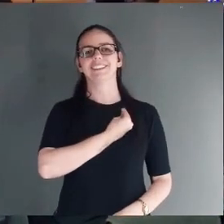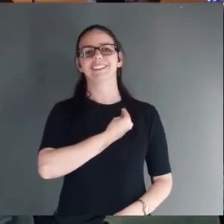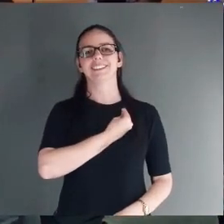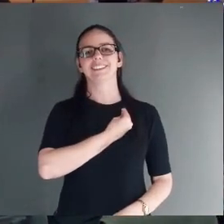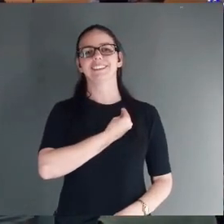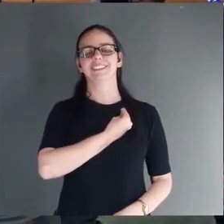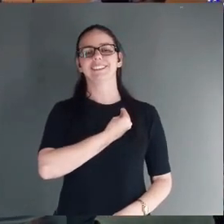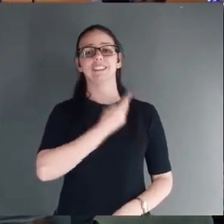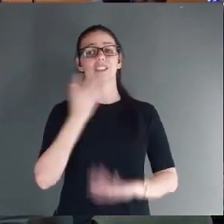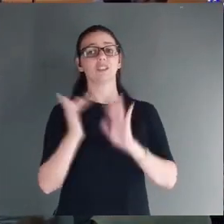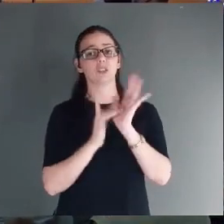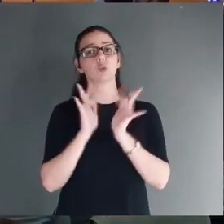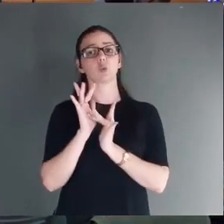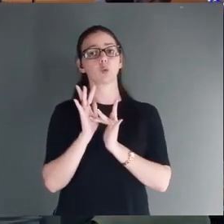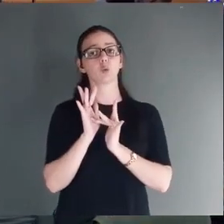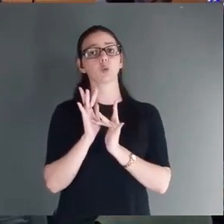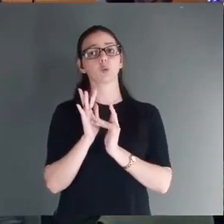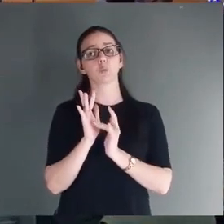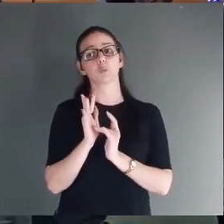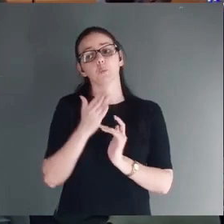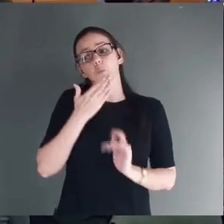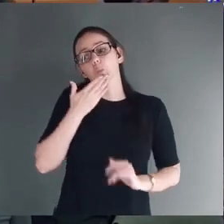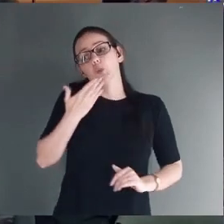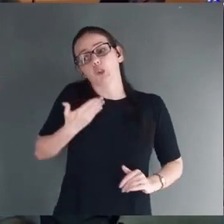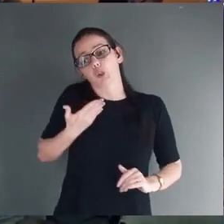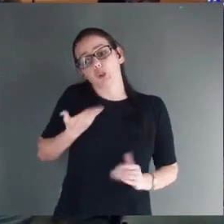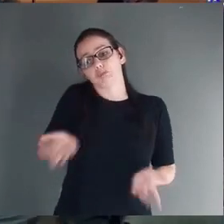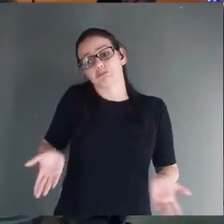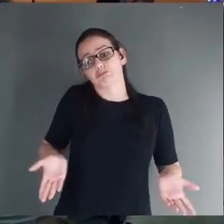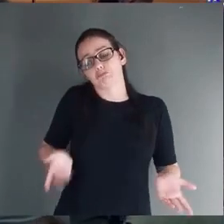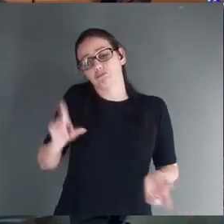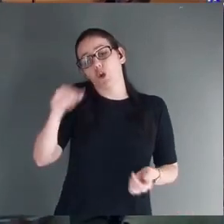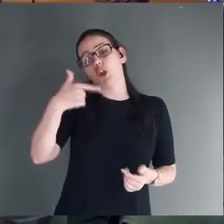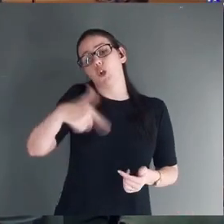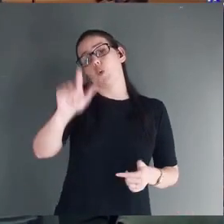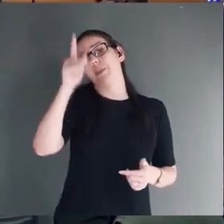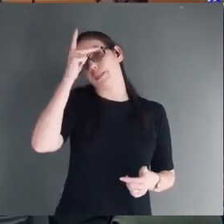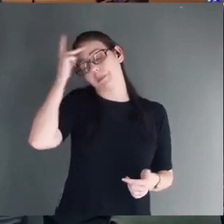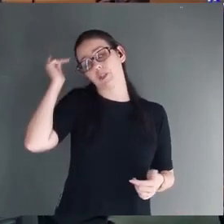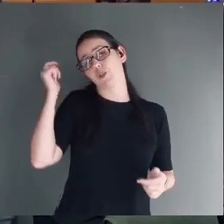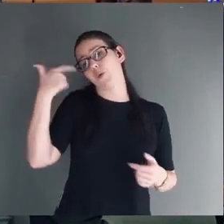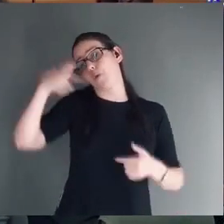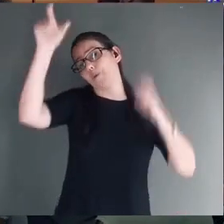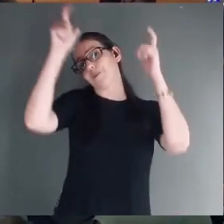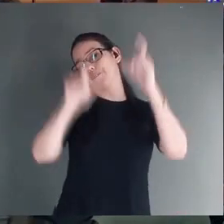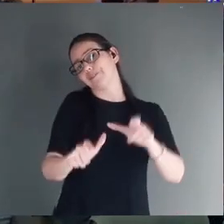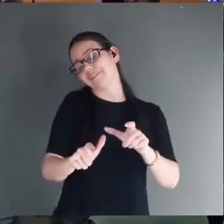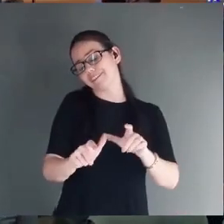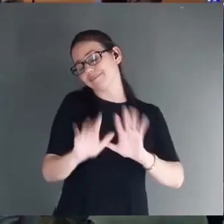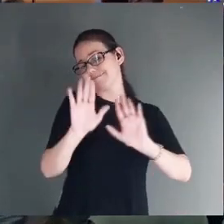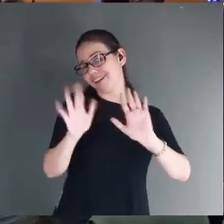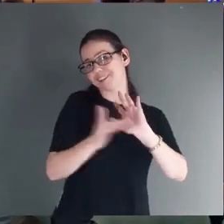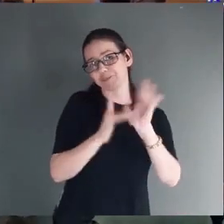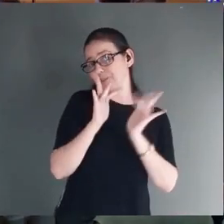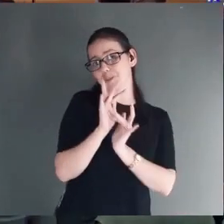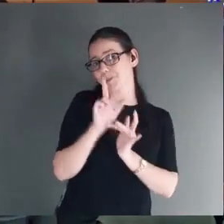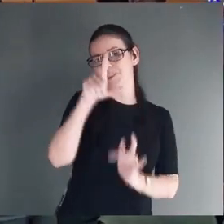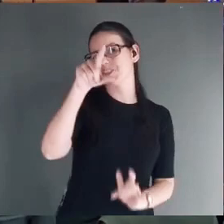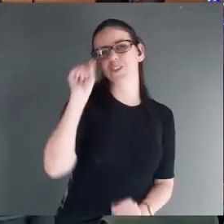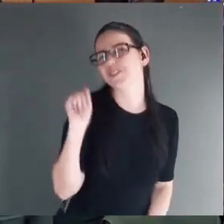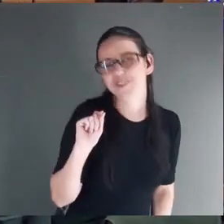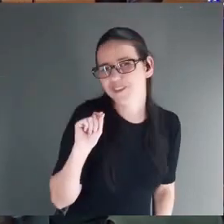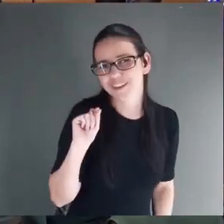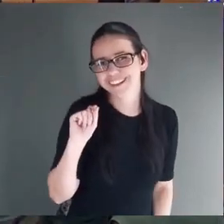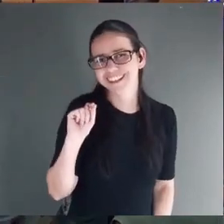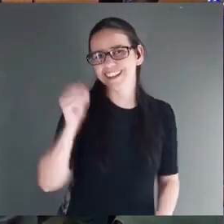Ele poderia ter escolhido qualquer outra pessoa. Qualquer outro lugar. Mas Ele nasceu no